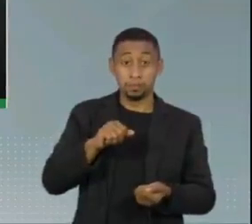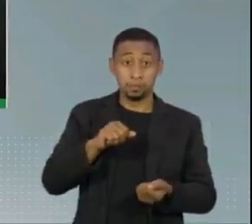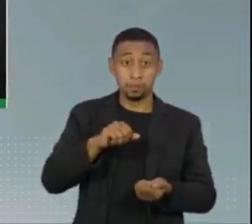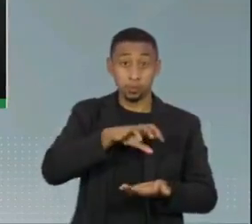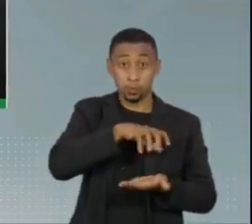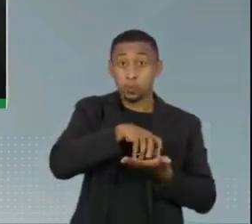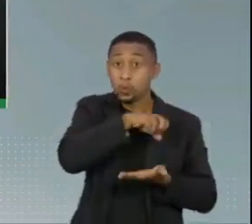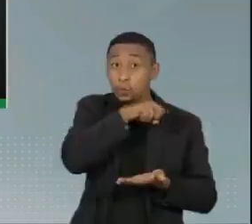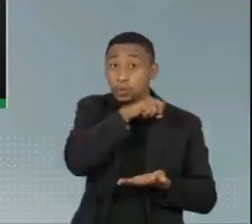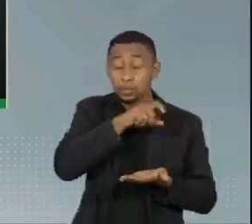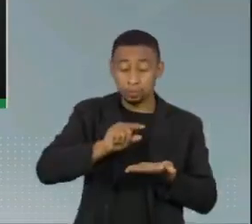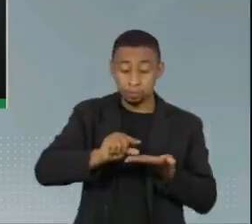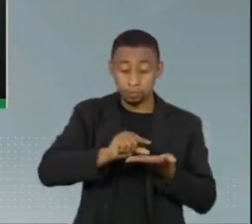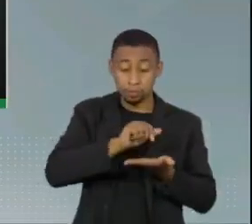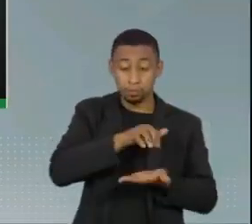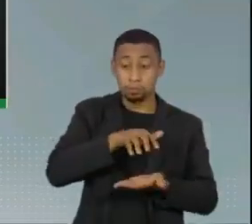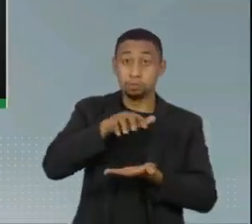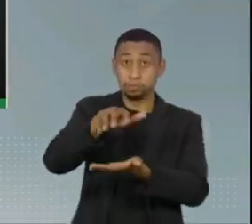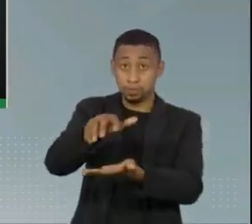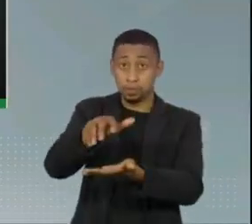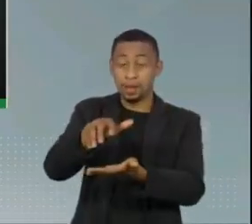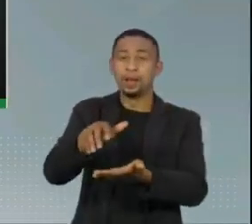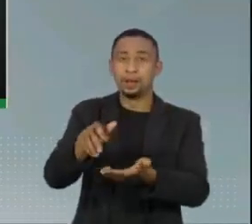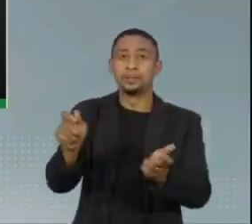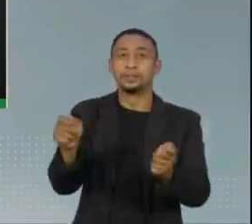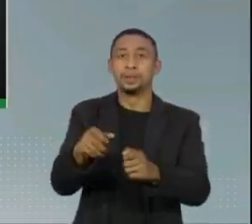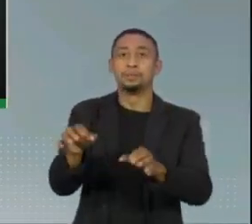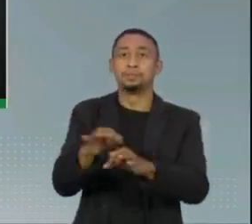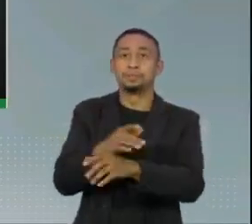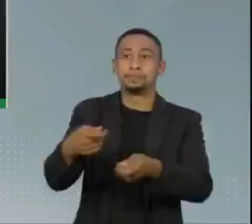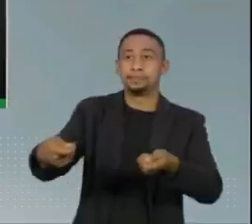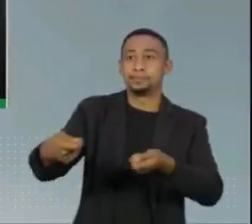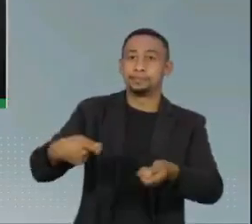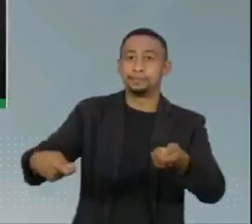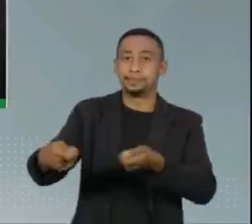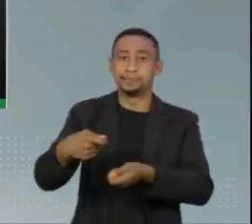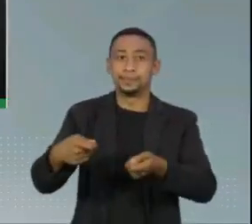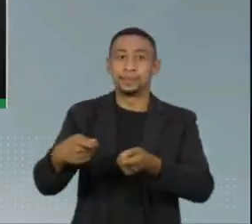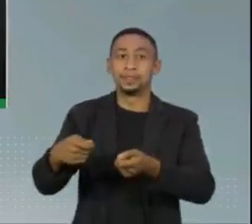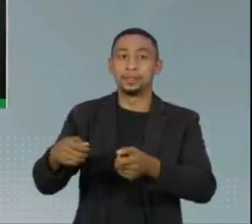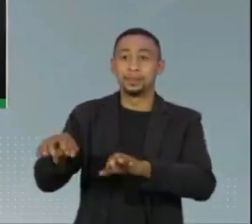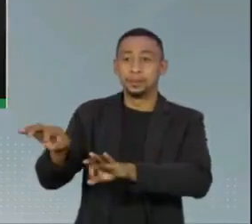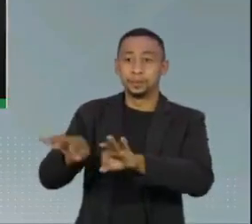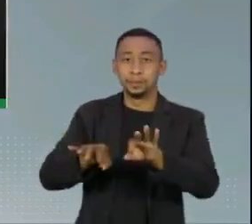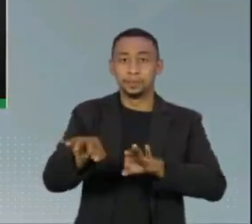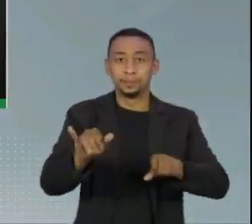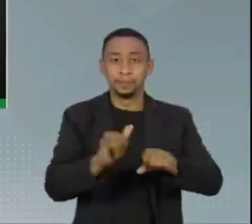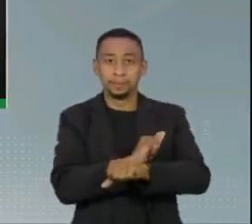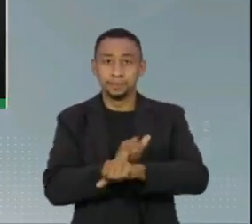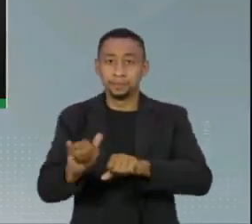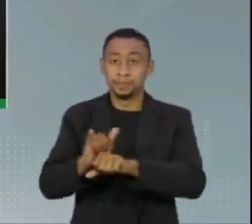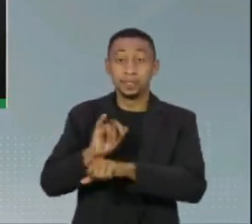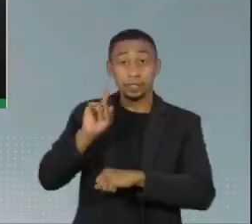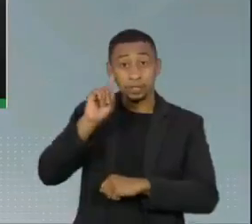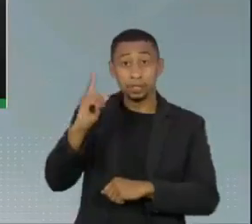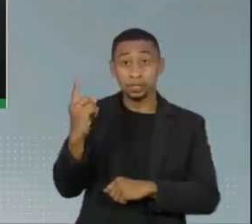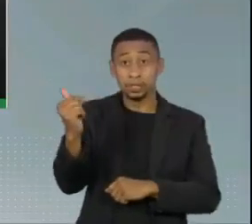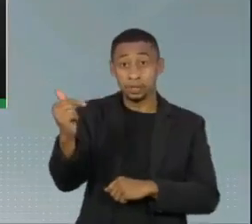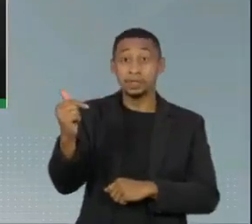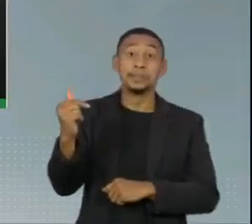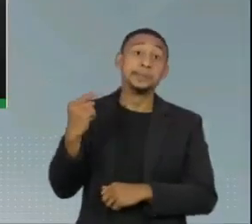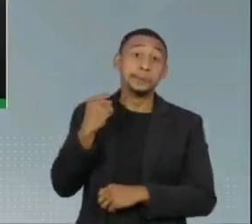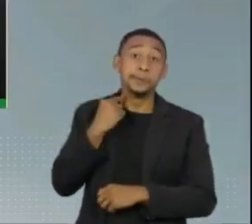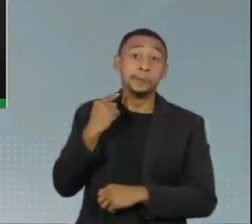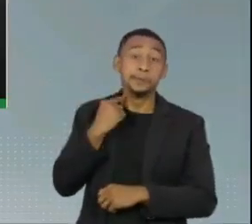um remanejamento de grade. Então, o planejamento que nós fazemos todo o tempo nos permite, então, que no dia 17 de maio a gente